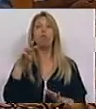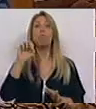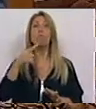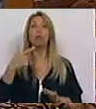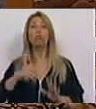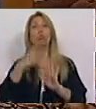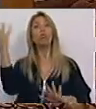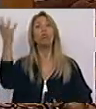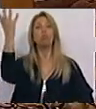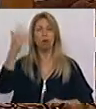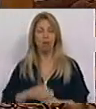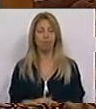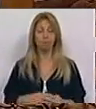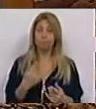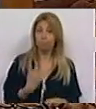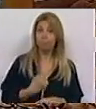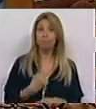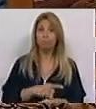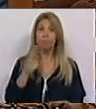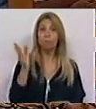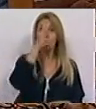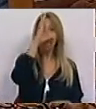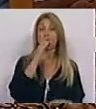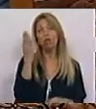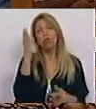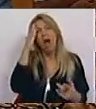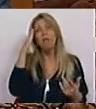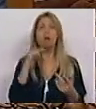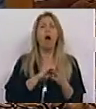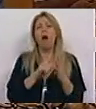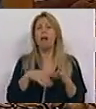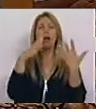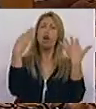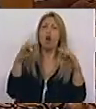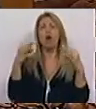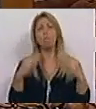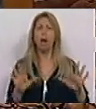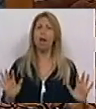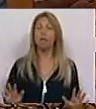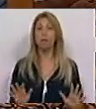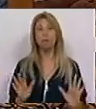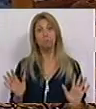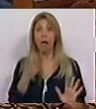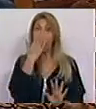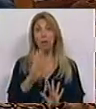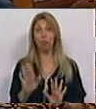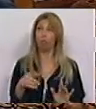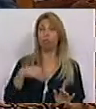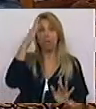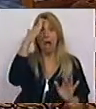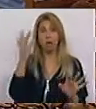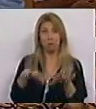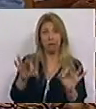Por muito que o Primeiro-Ministro ache que tudo é normal e se comporte como se isto fosse normal, não é.